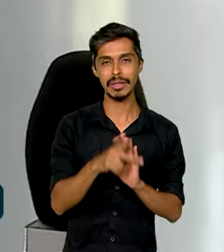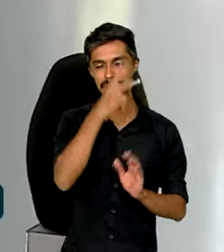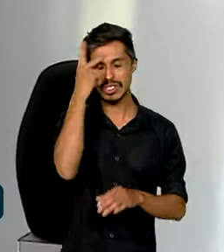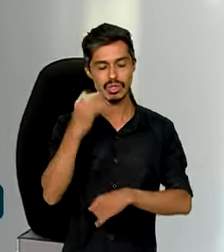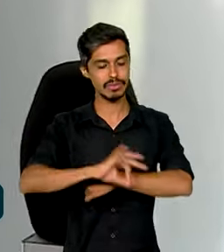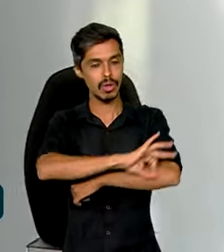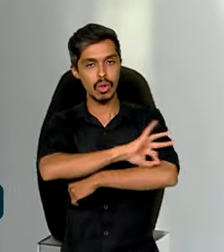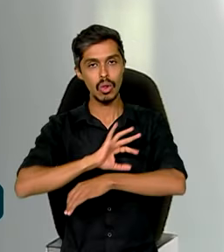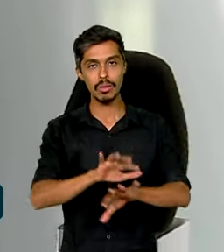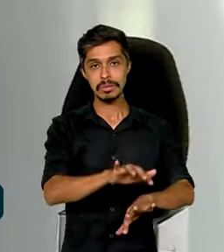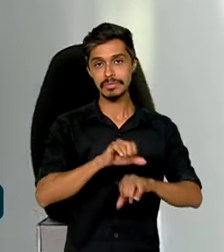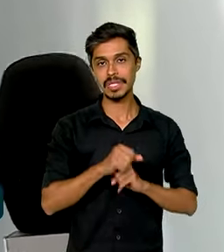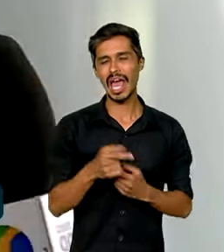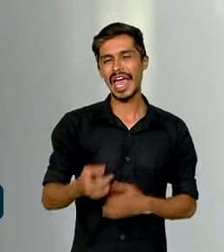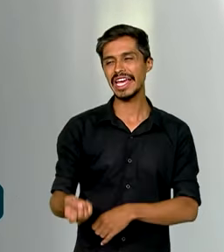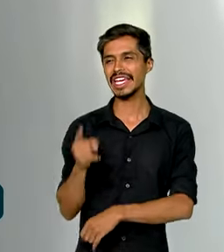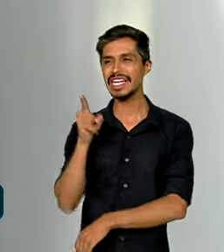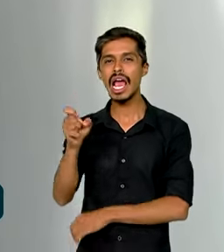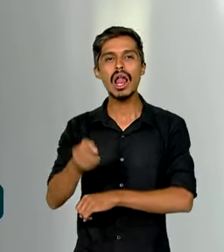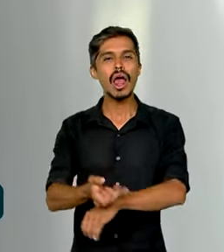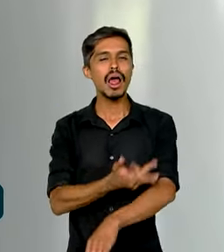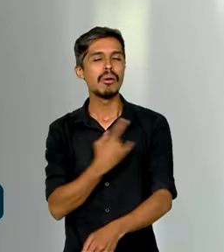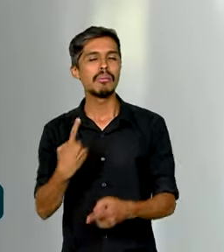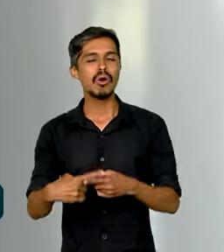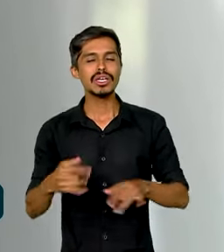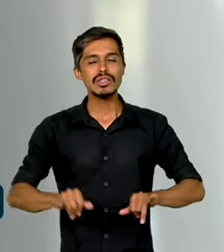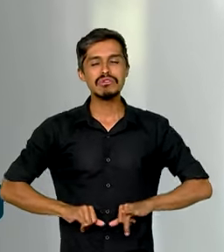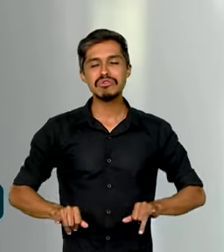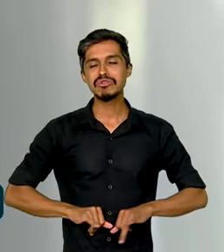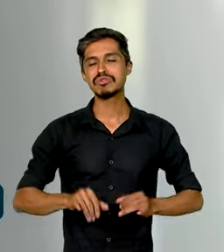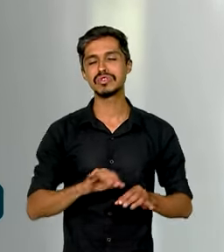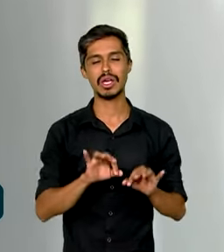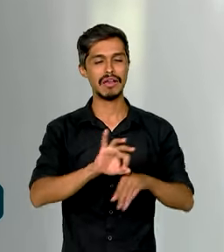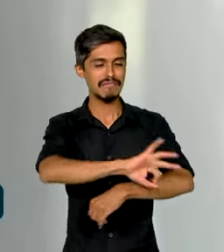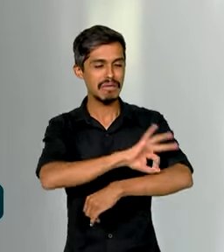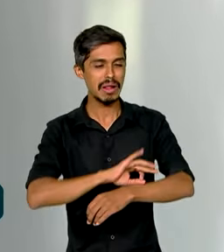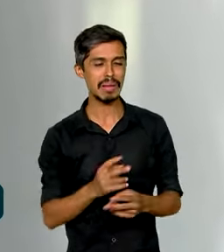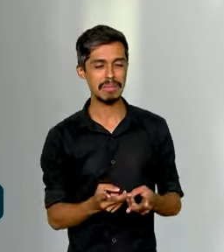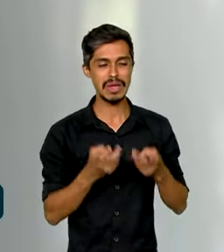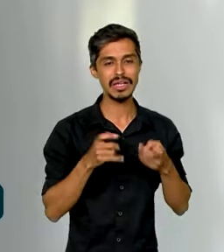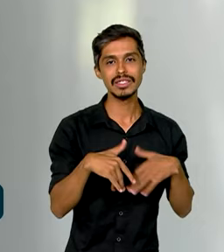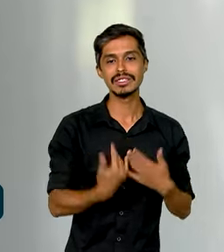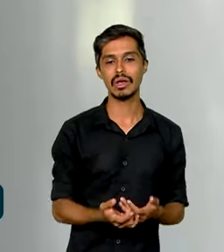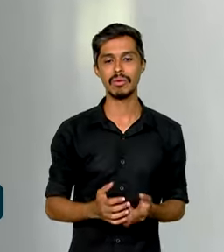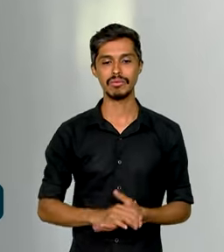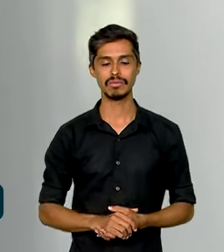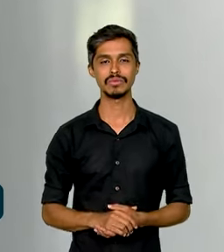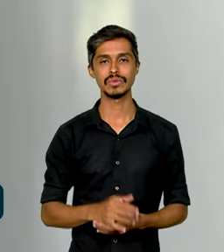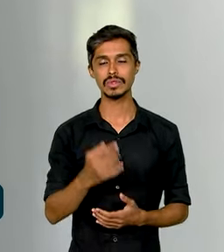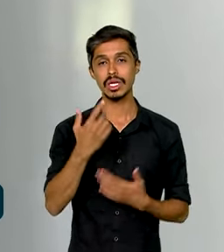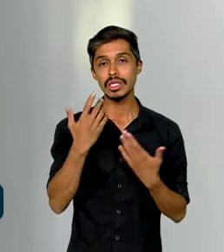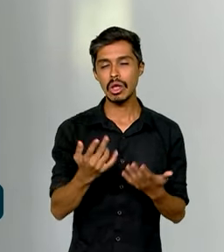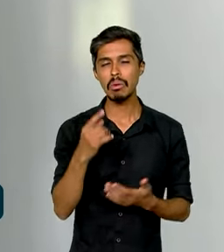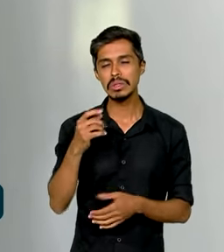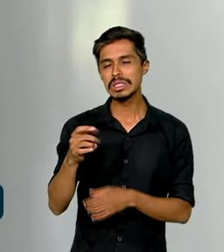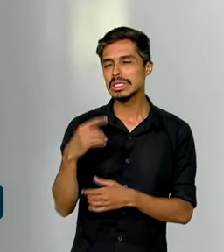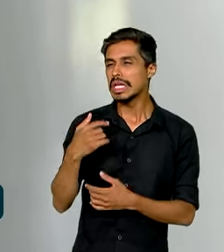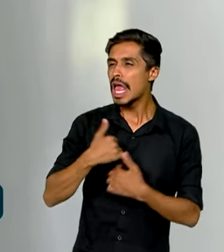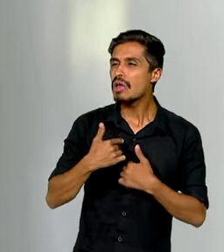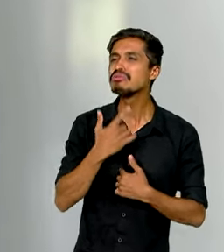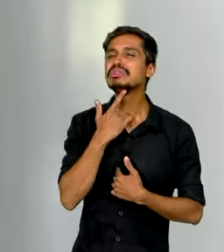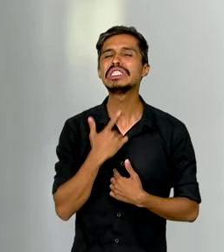Emocionado, ele lembra do sofrimento da família diagnosticada com a doença. Qual o filho que não quer ficar com o pai?